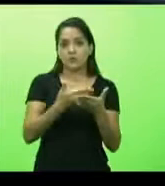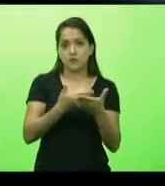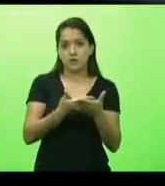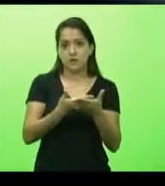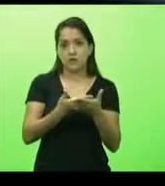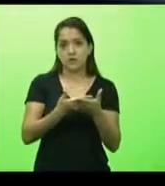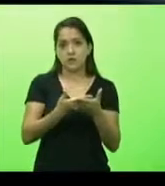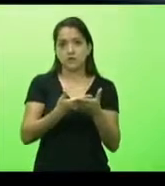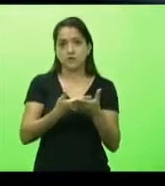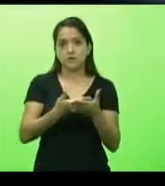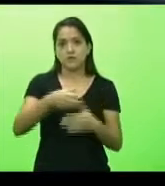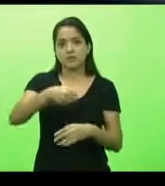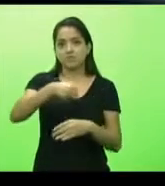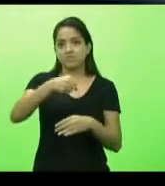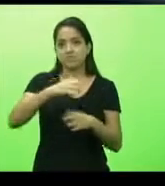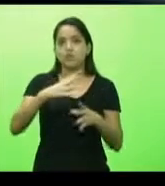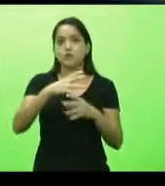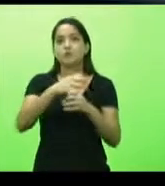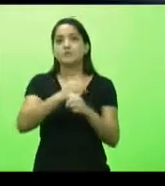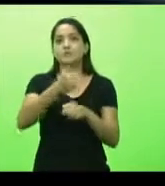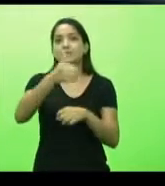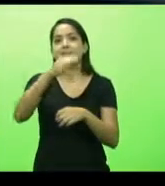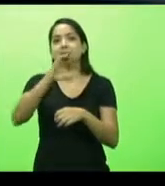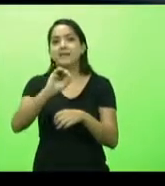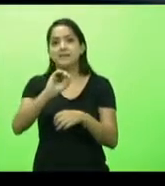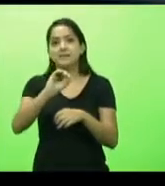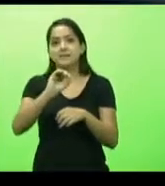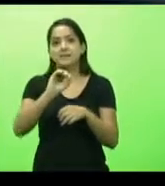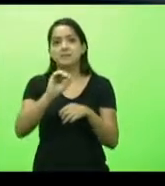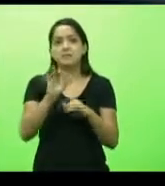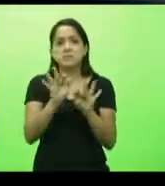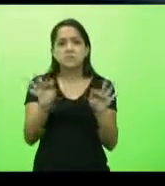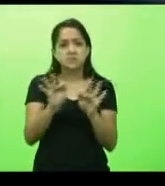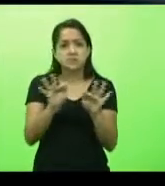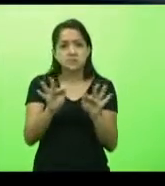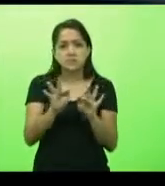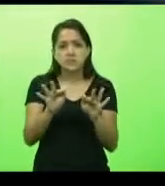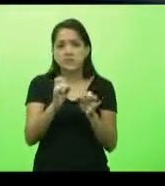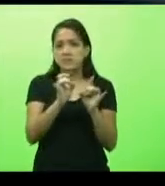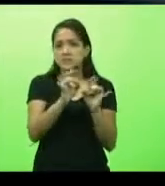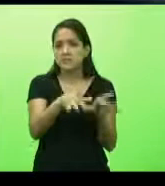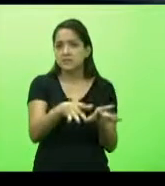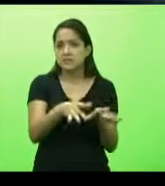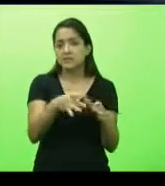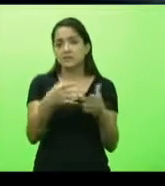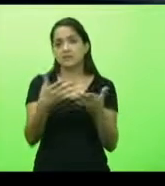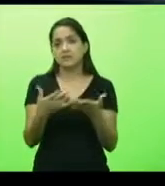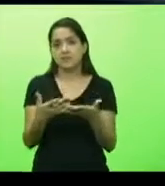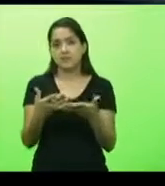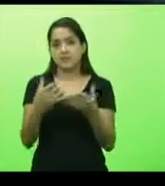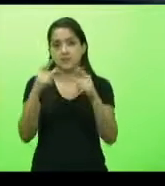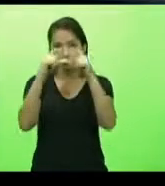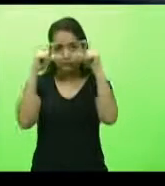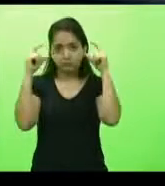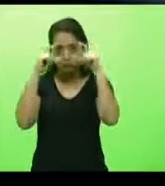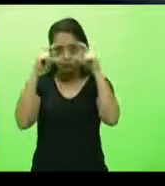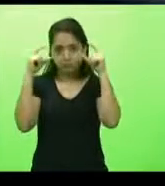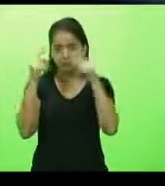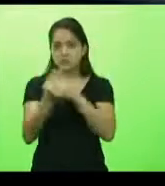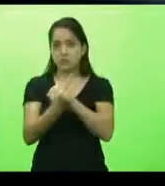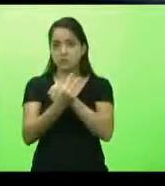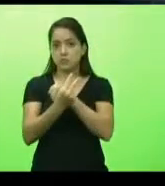pacotinho com dez máscaras, simples, descartáveis e uma viseira de proteção facial.